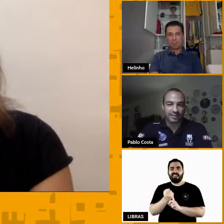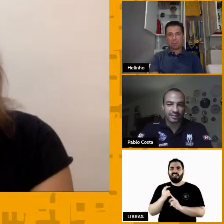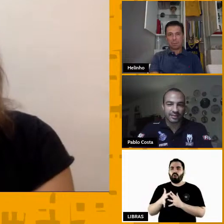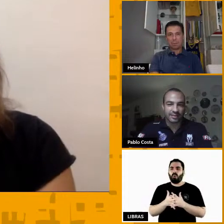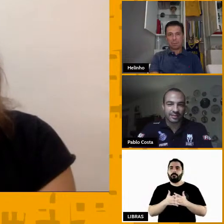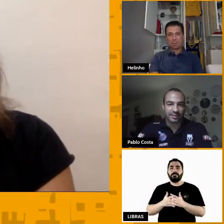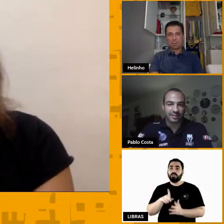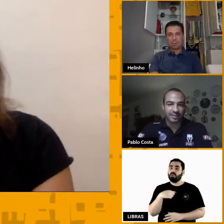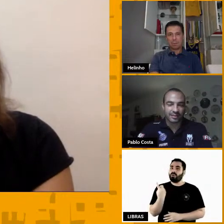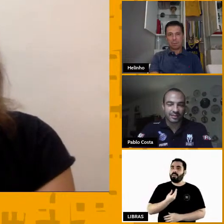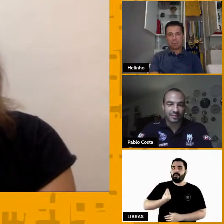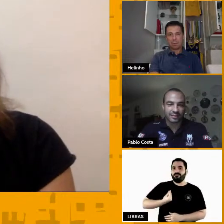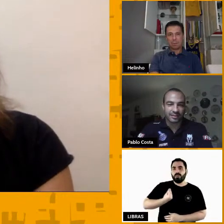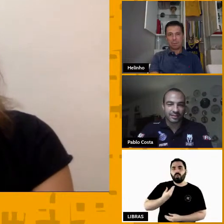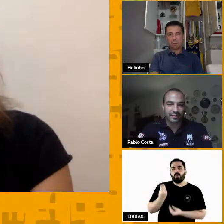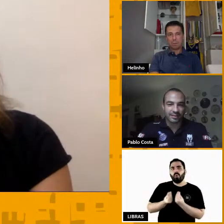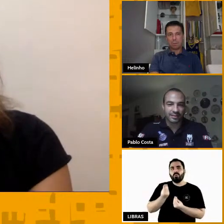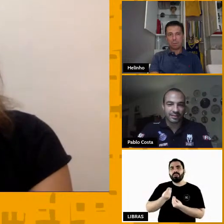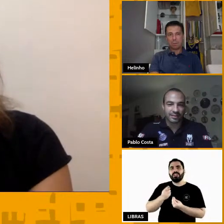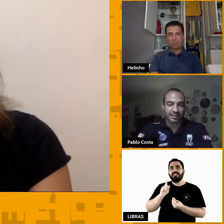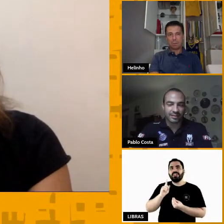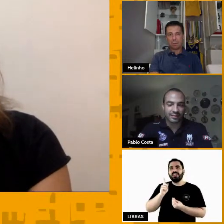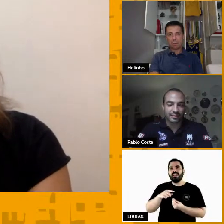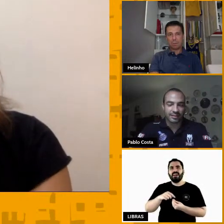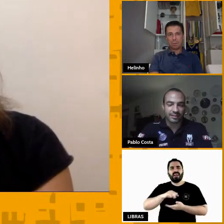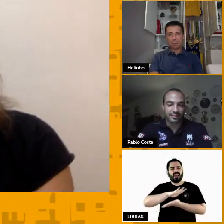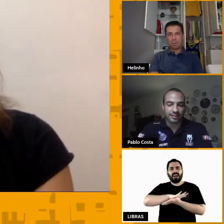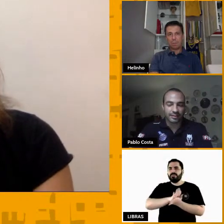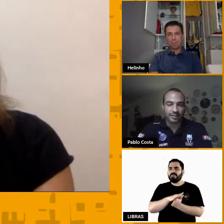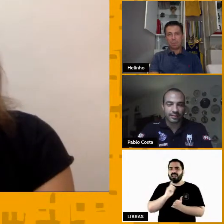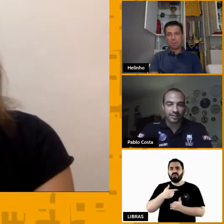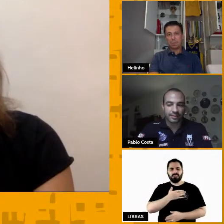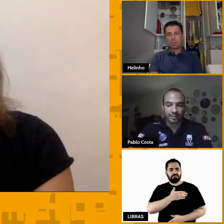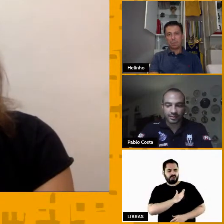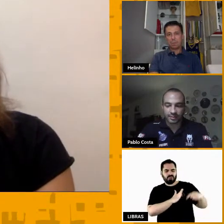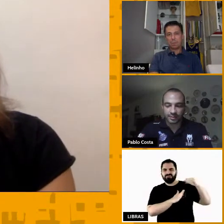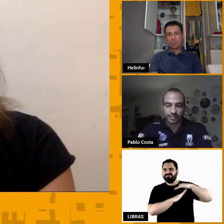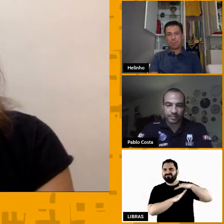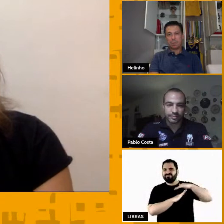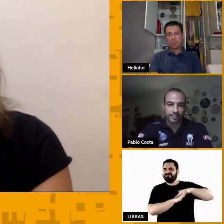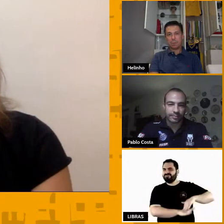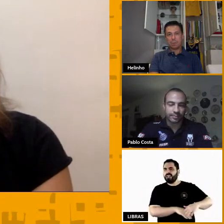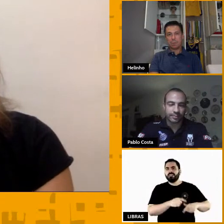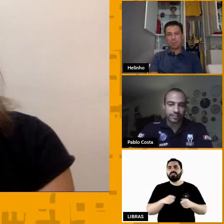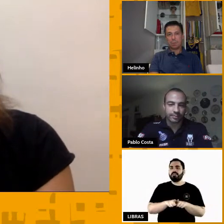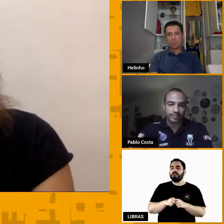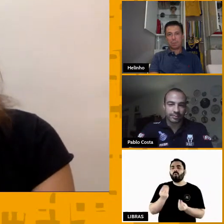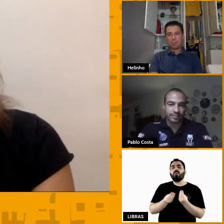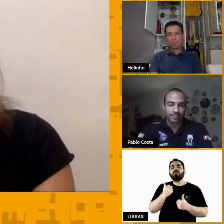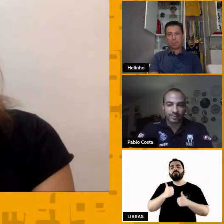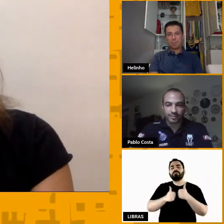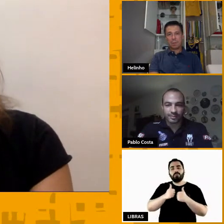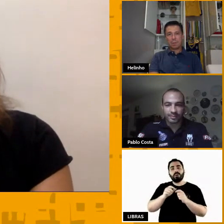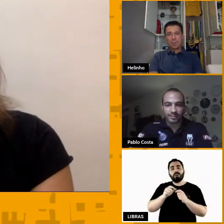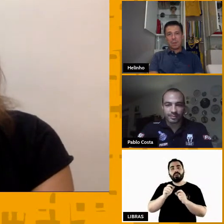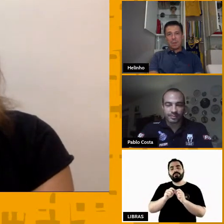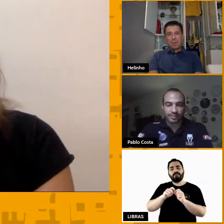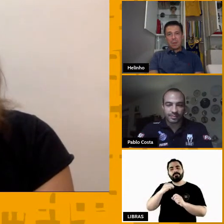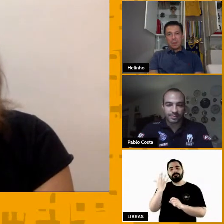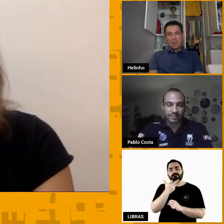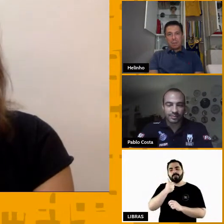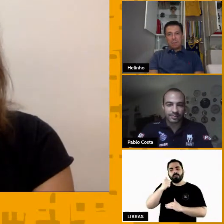combater as desigualdades, preconceitos, como é que o esporte também atua, cumpre o seu papel tão